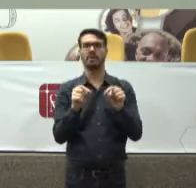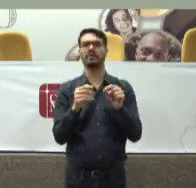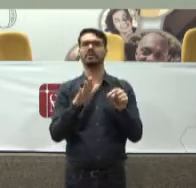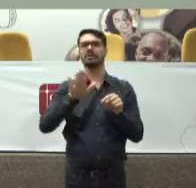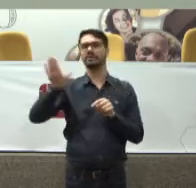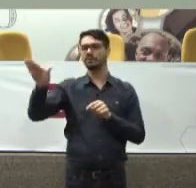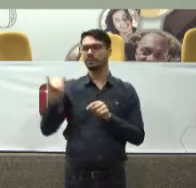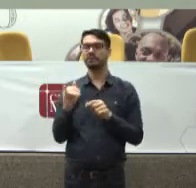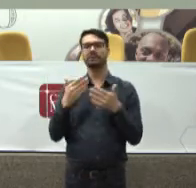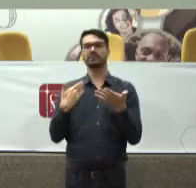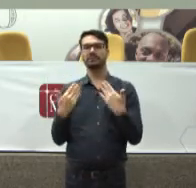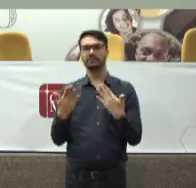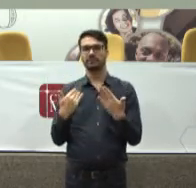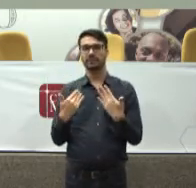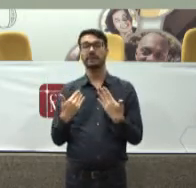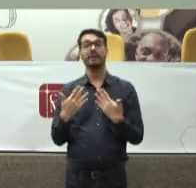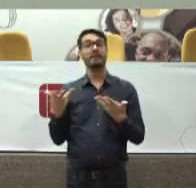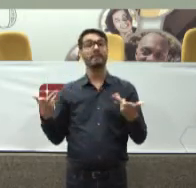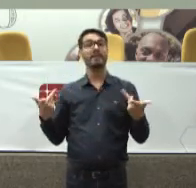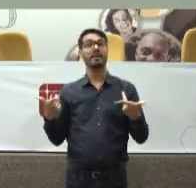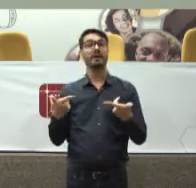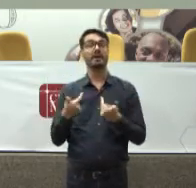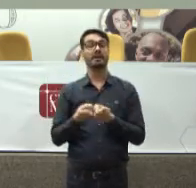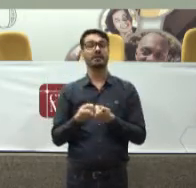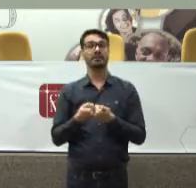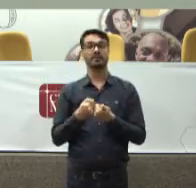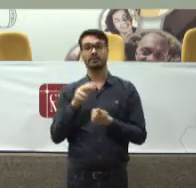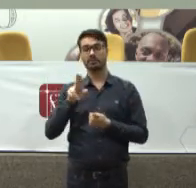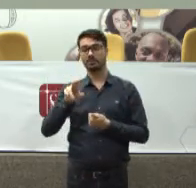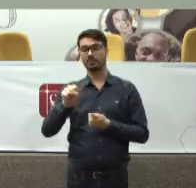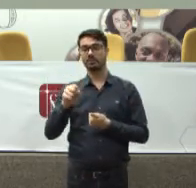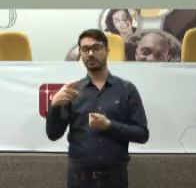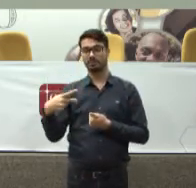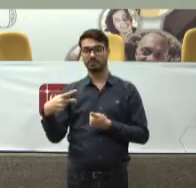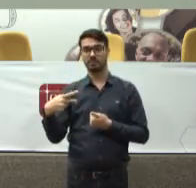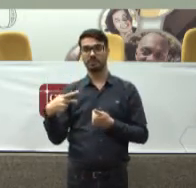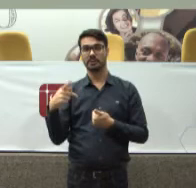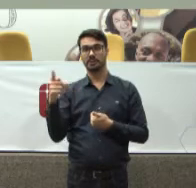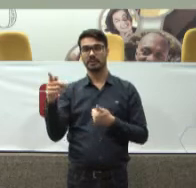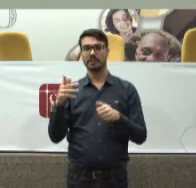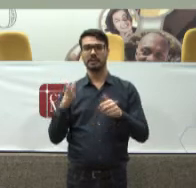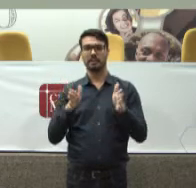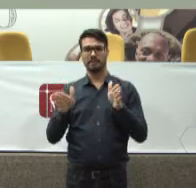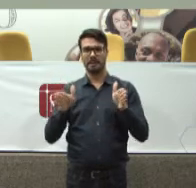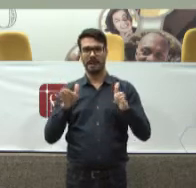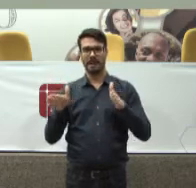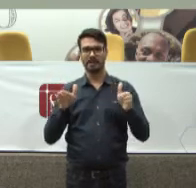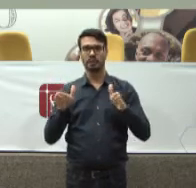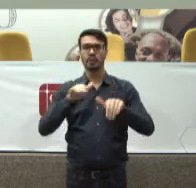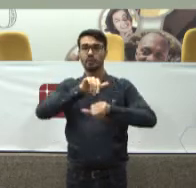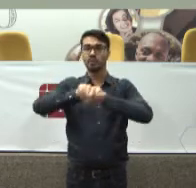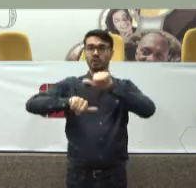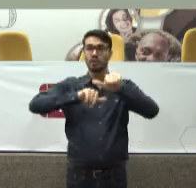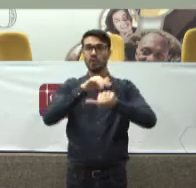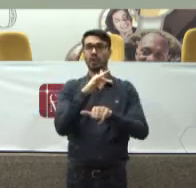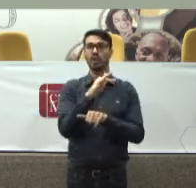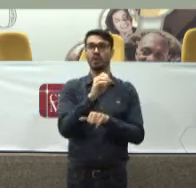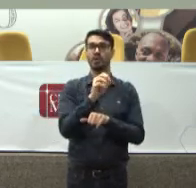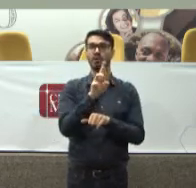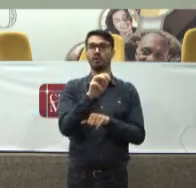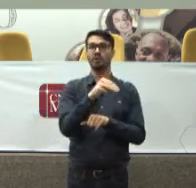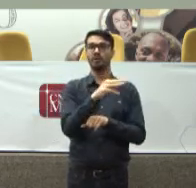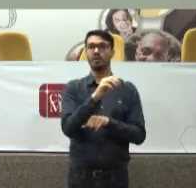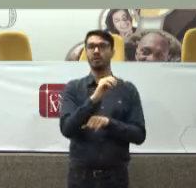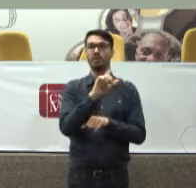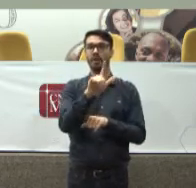chamamos Para o processo de negociação Que foi magnífico A USP Pediu um prazo E trocou todo o formol Por